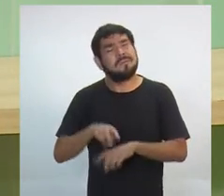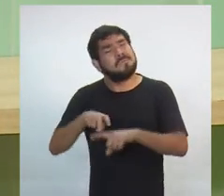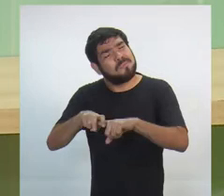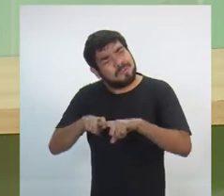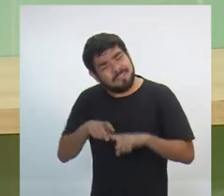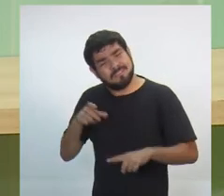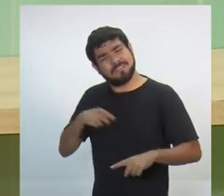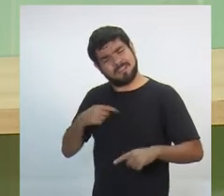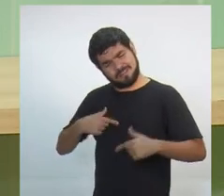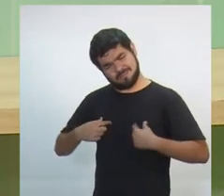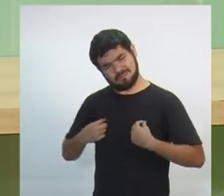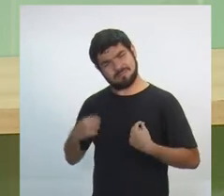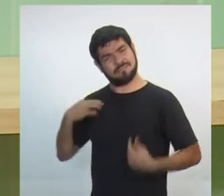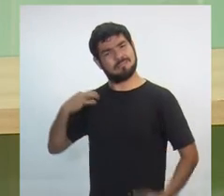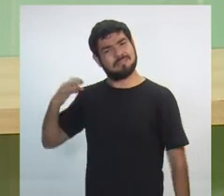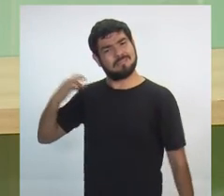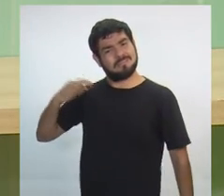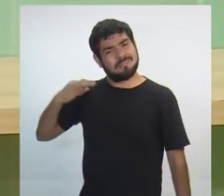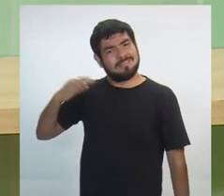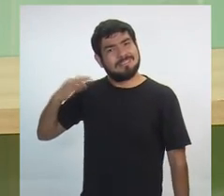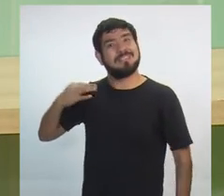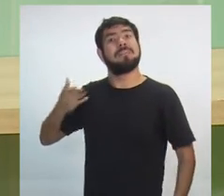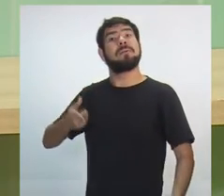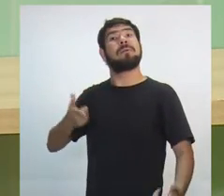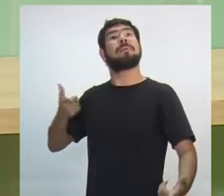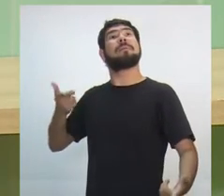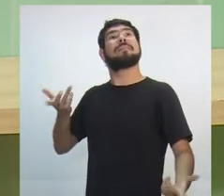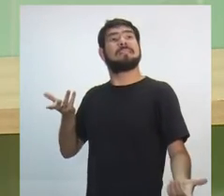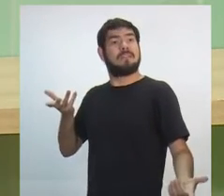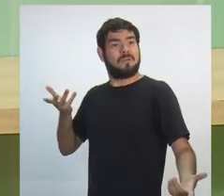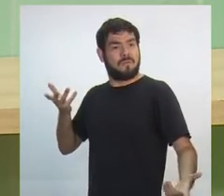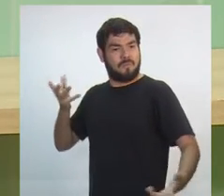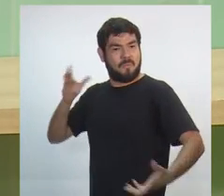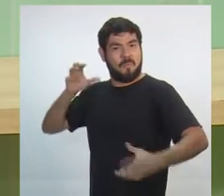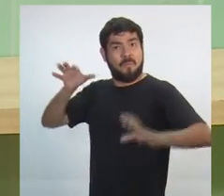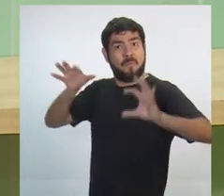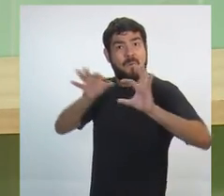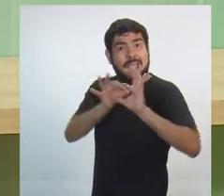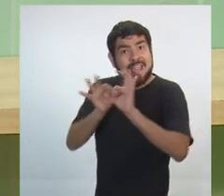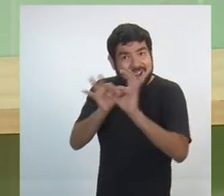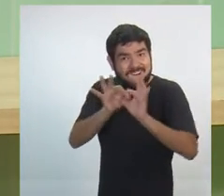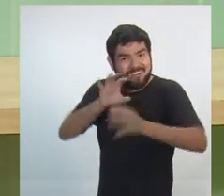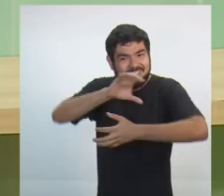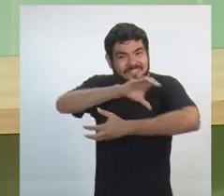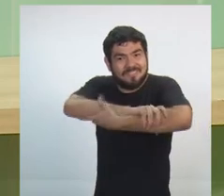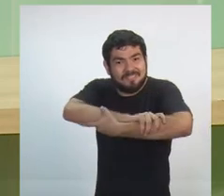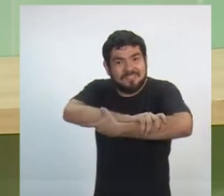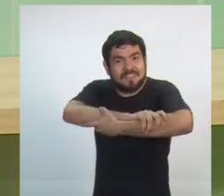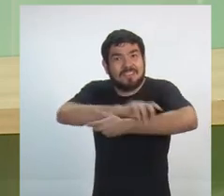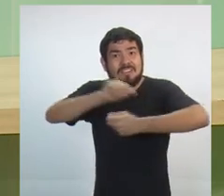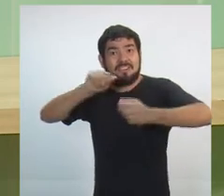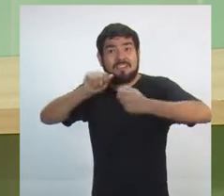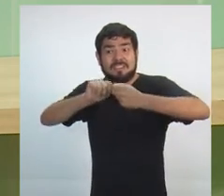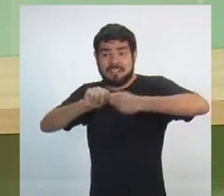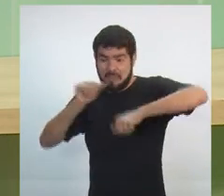eu me coloco à sua disposição. Para ser esse elo, essa pessoa que vai fazer a mudança e a transformação. Para que você